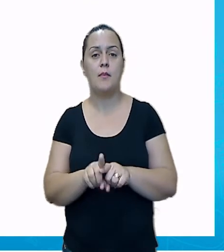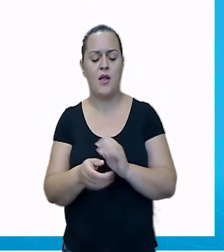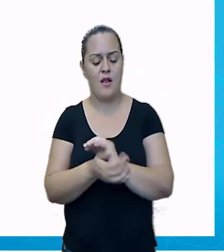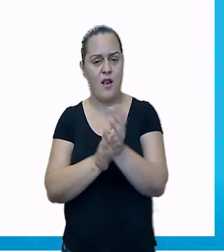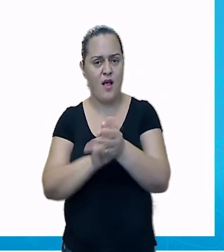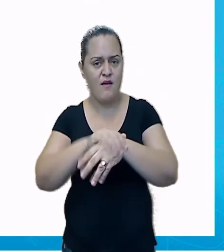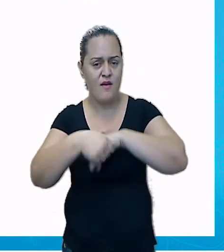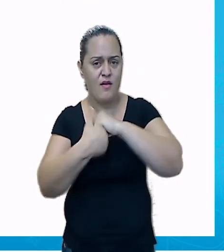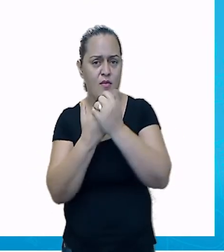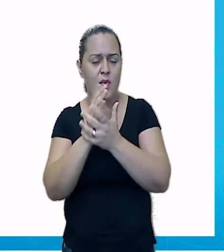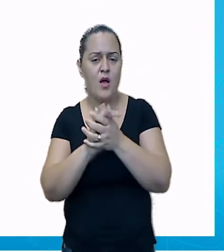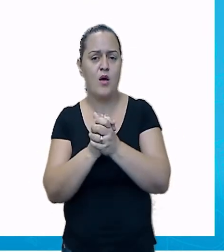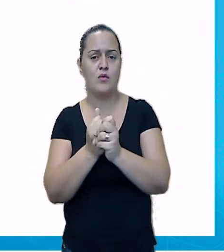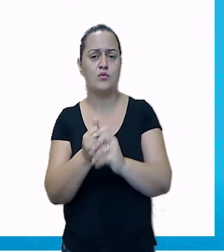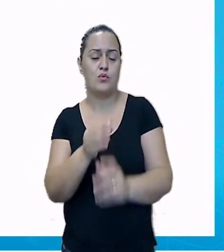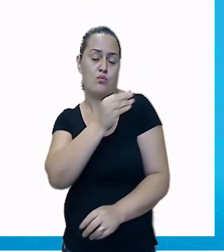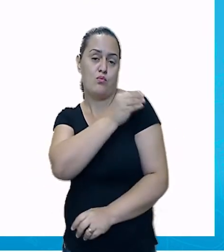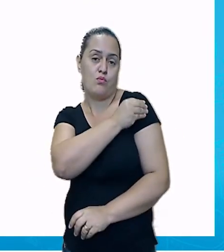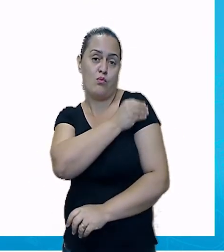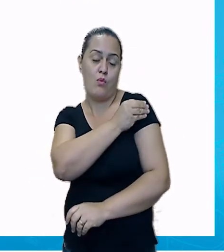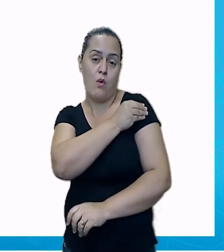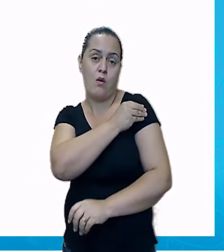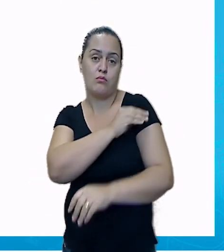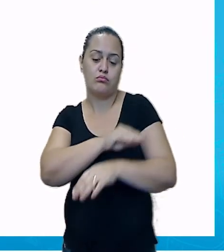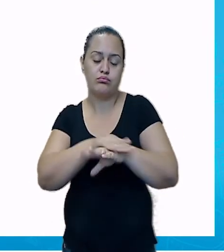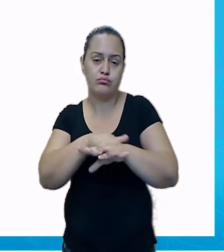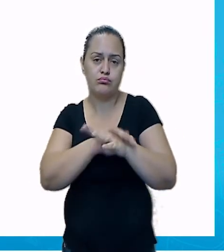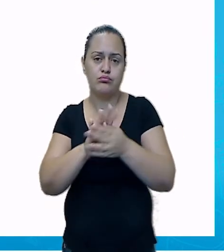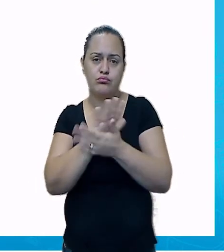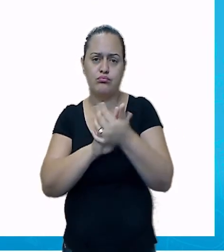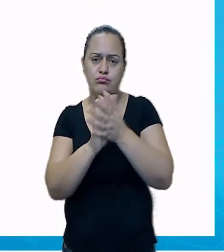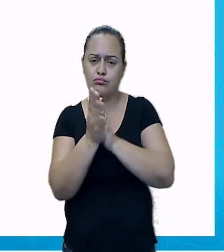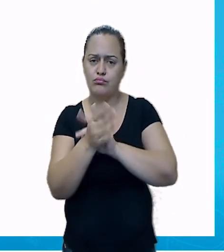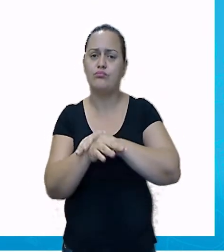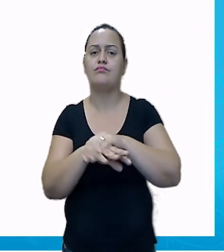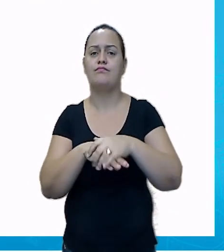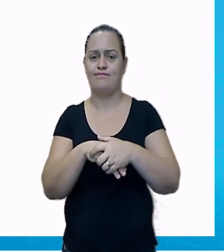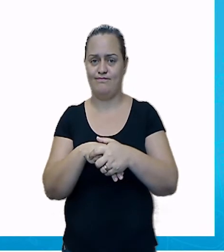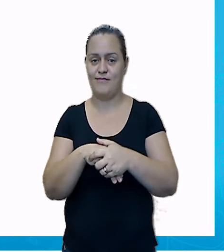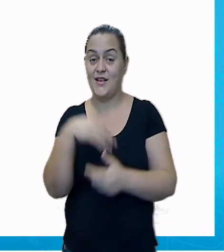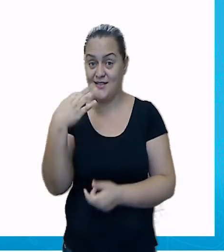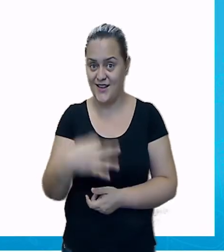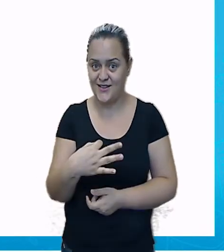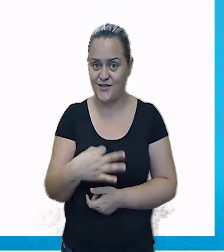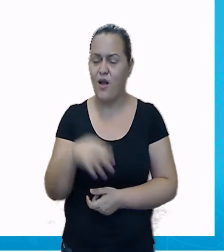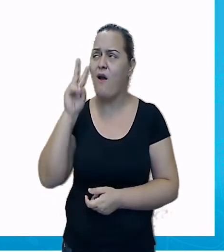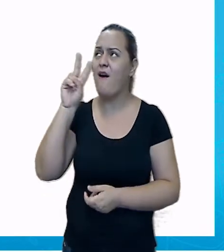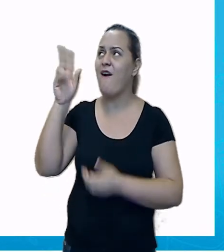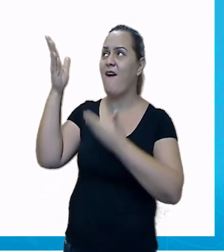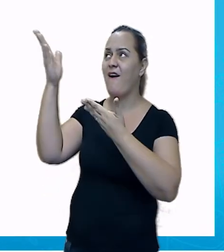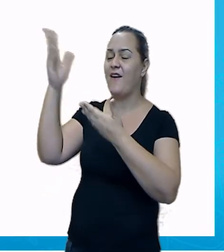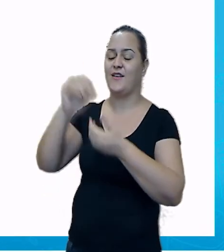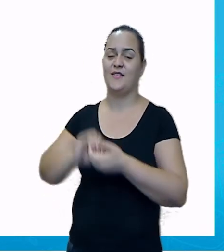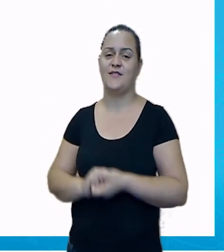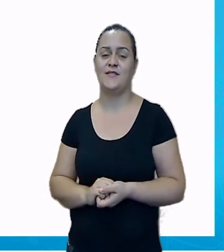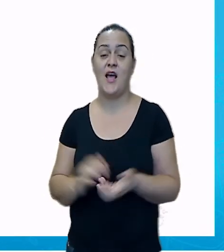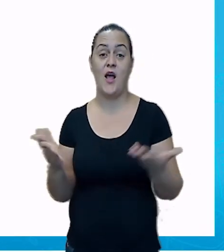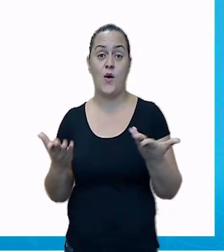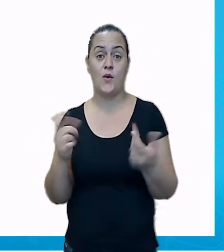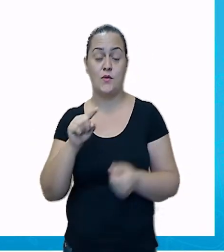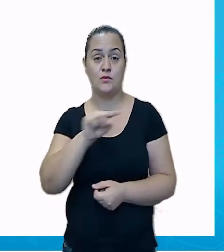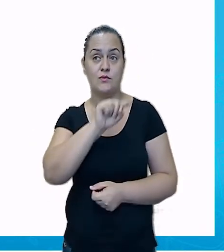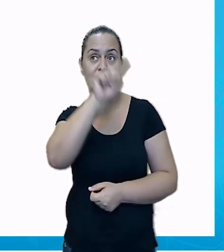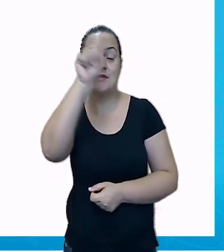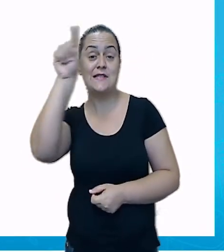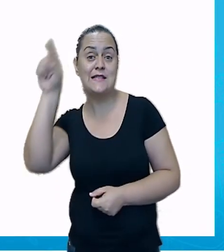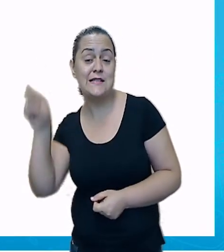aqui, agora nós temos aqui, circule o que nos auxilia na prevenção do Covid-19.